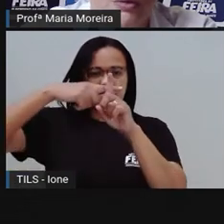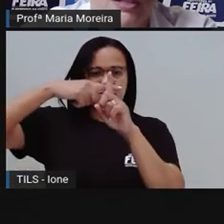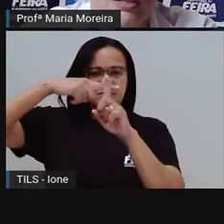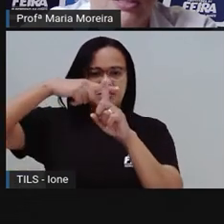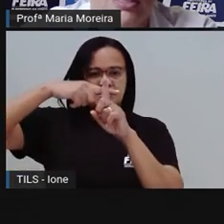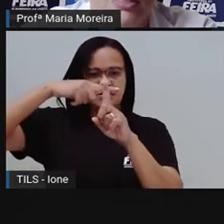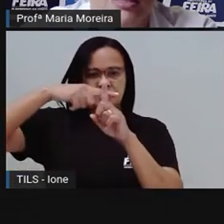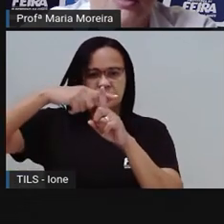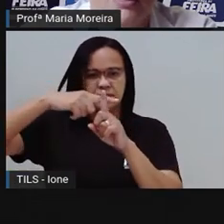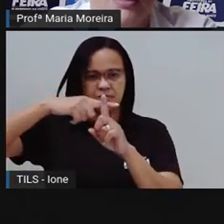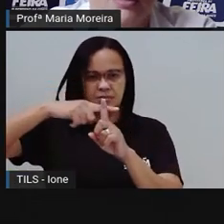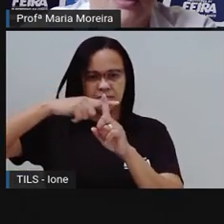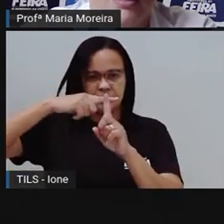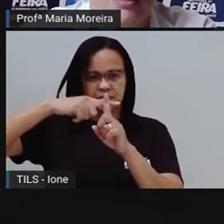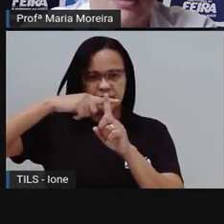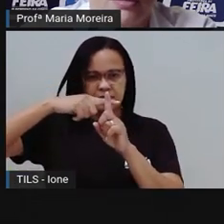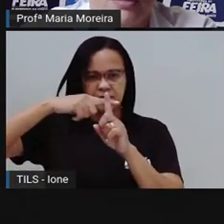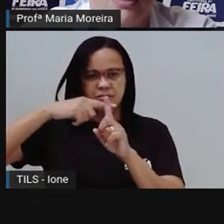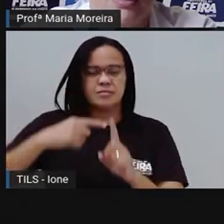Pronto, agora tá certo.